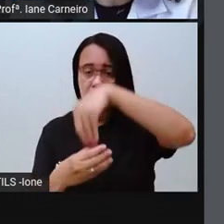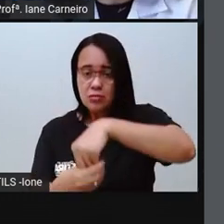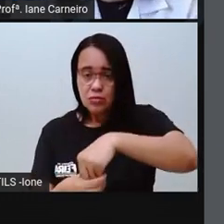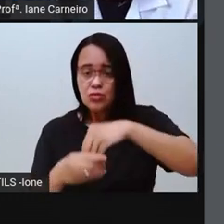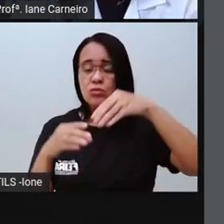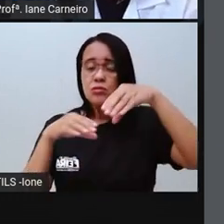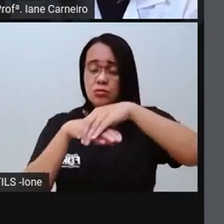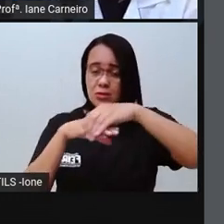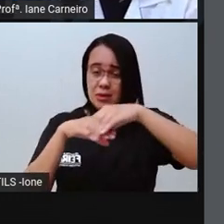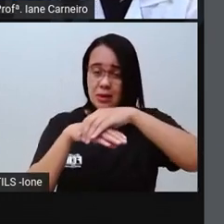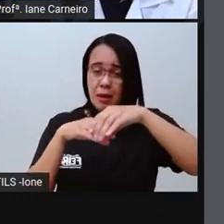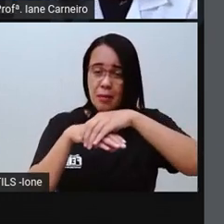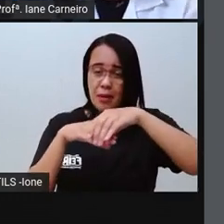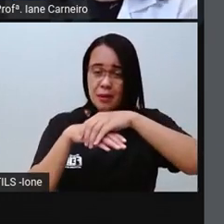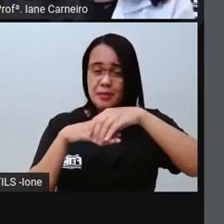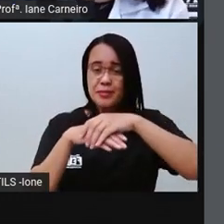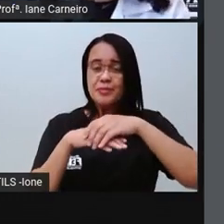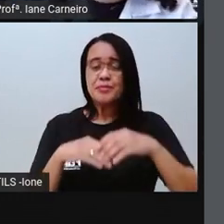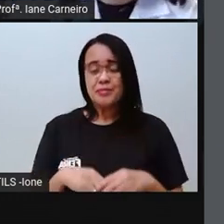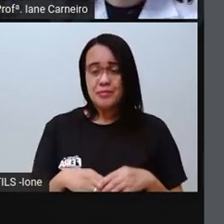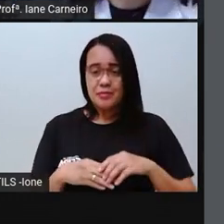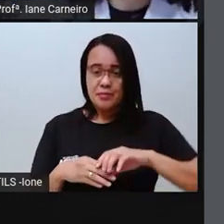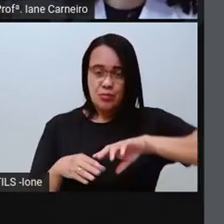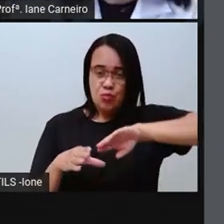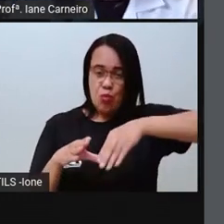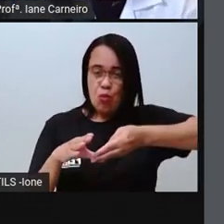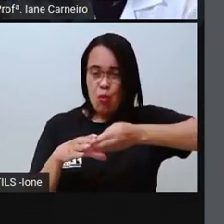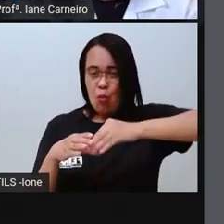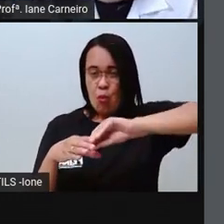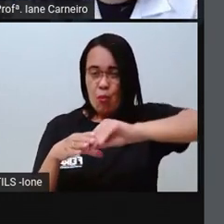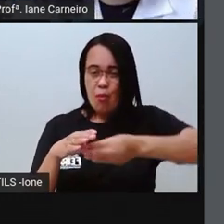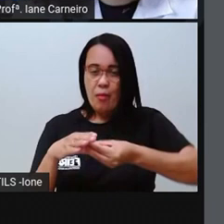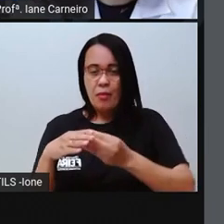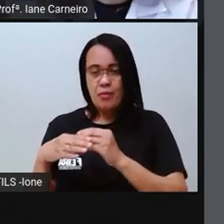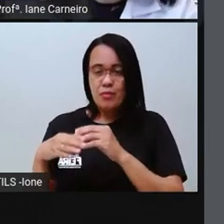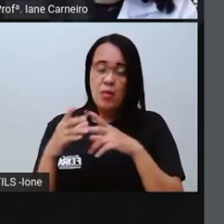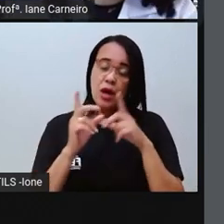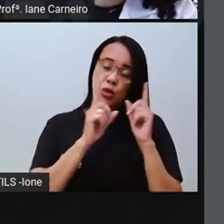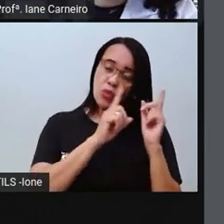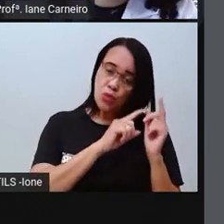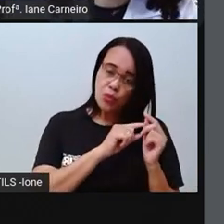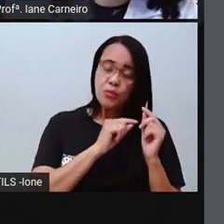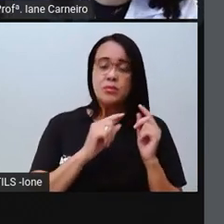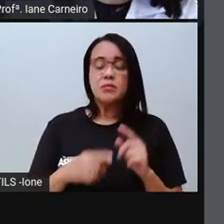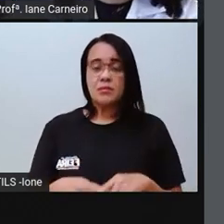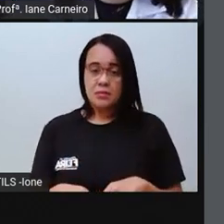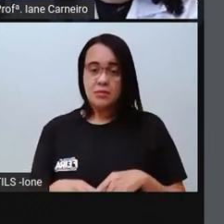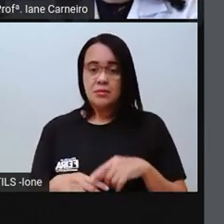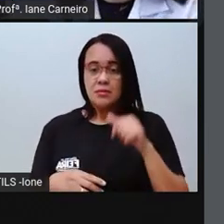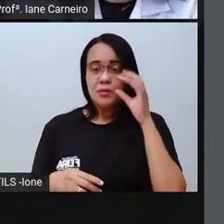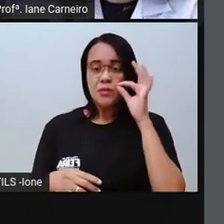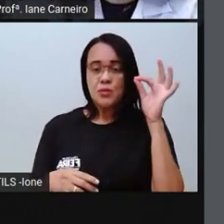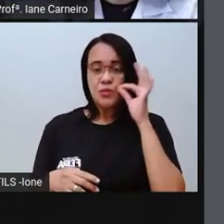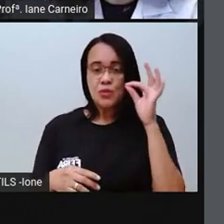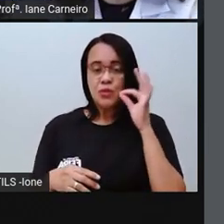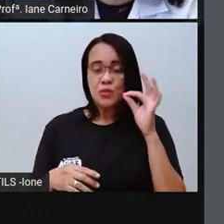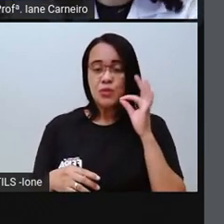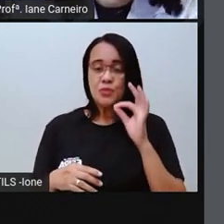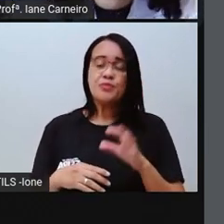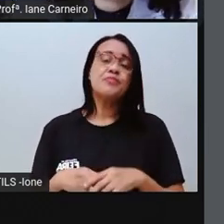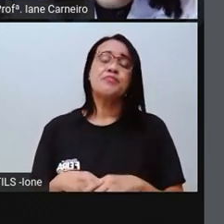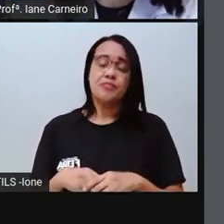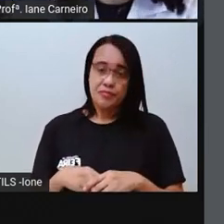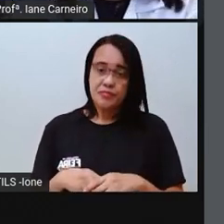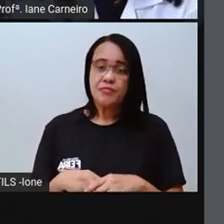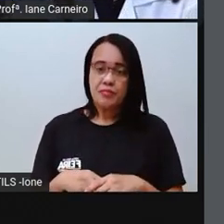dentro de um sapato e se enroscava e dormia o gatinho deodato. Enquanto isso,